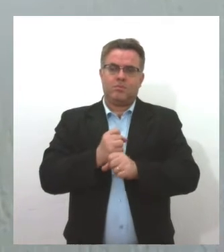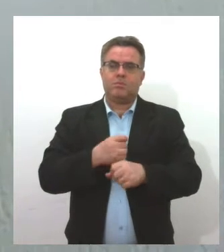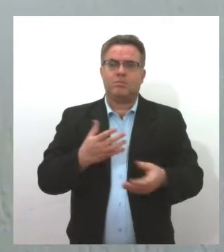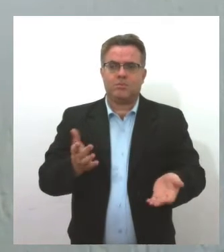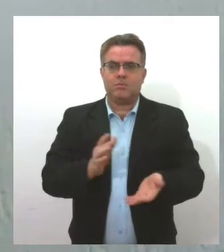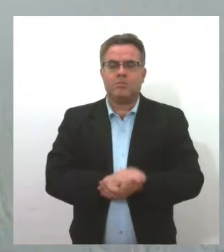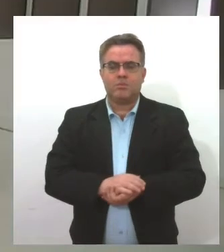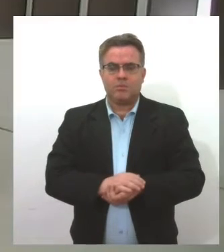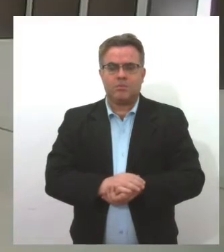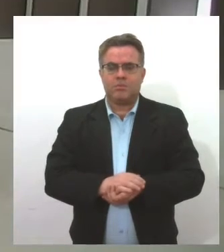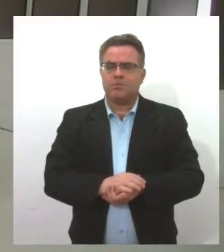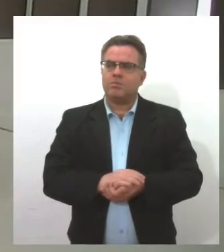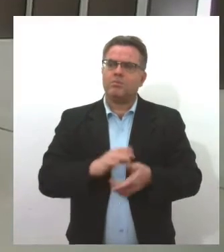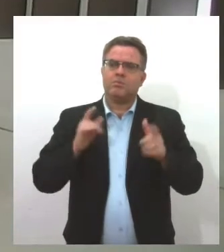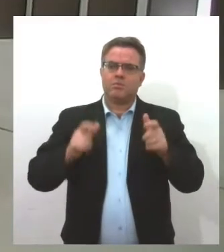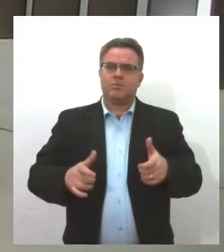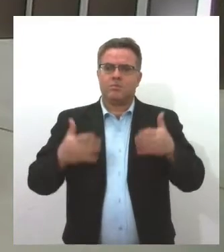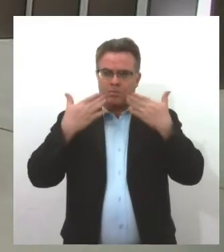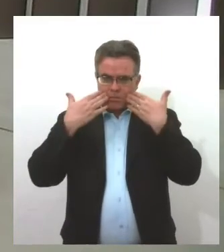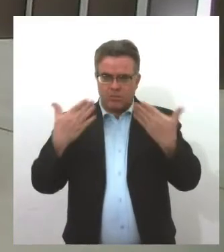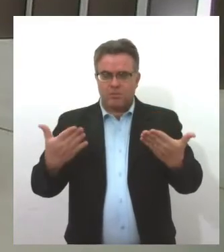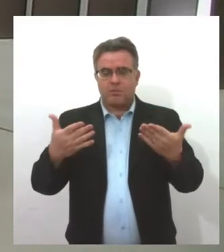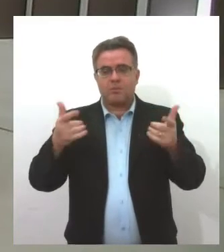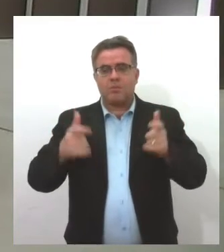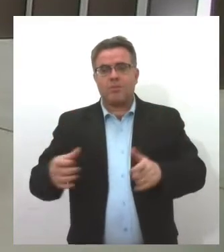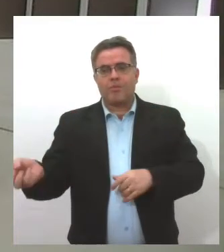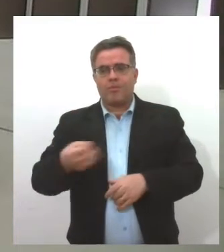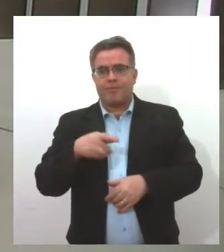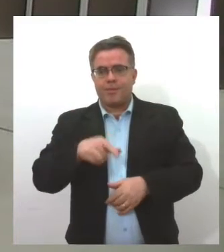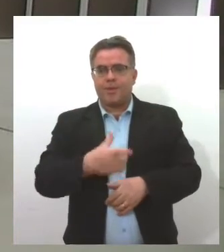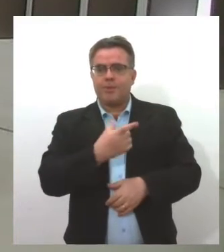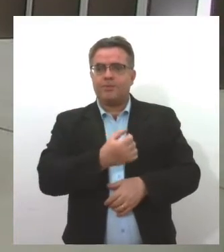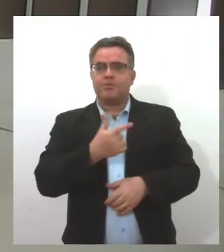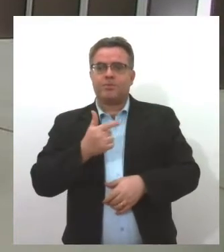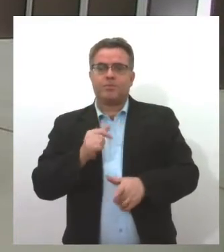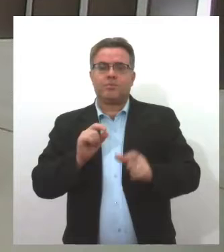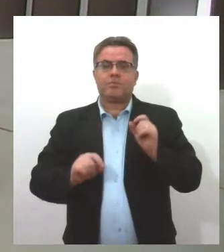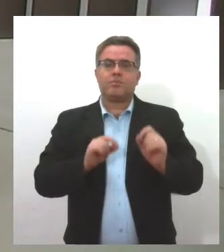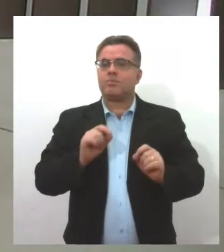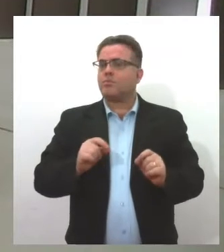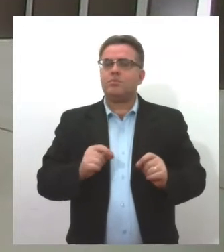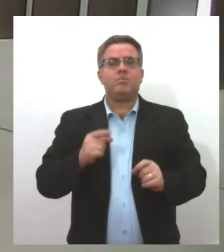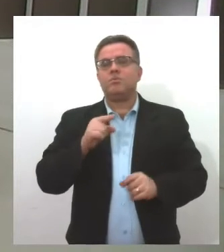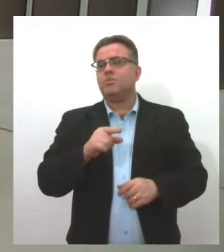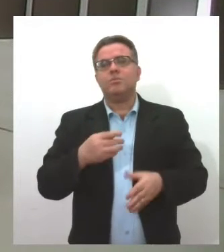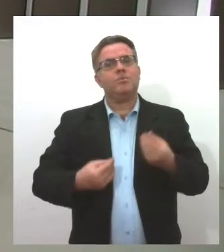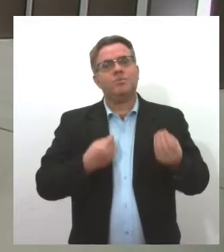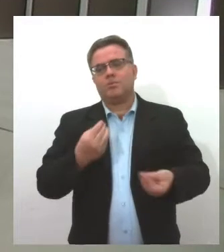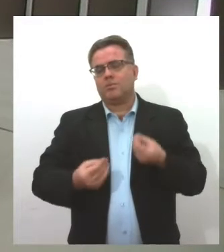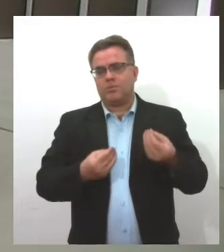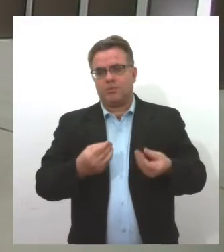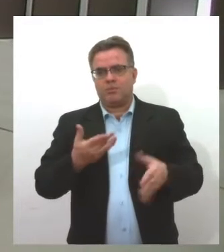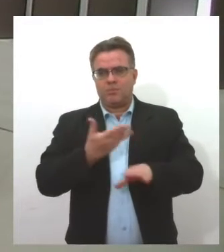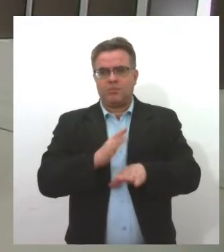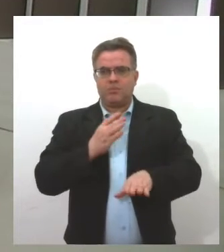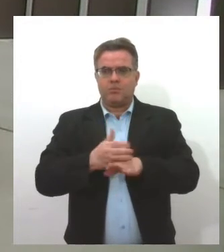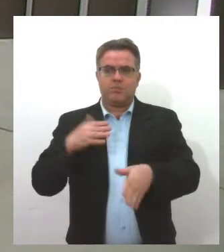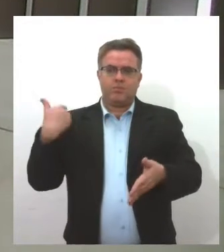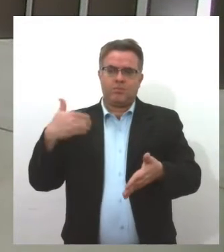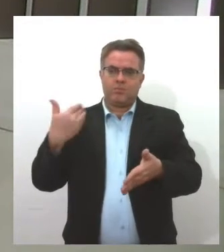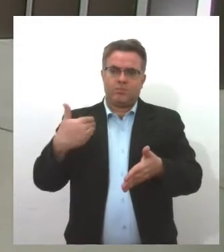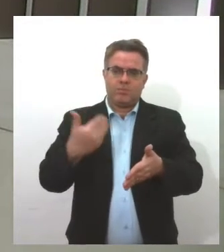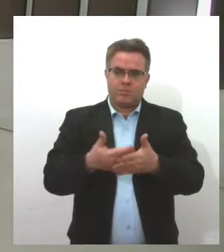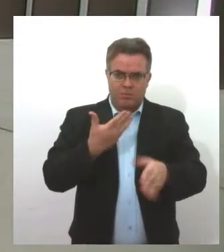Vocês têm espetáculo novo agora para 2021 ainda, Lindor? Como vocês estão? Vocês ficaram ensaiando neste período?